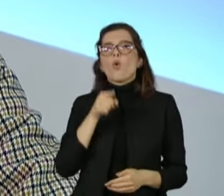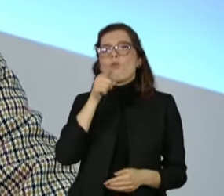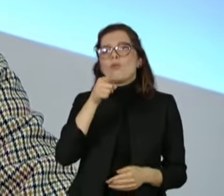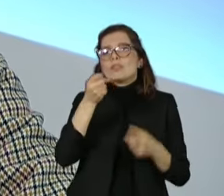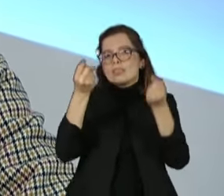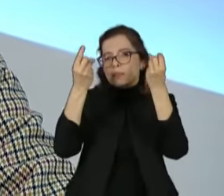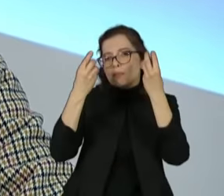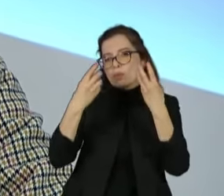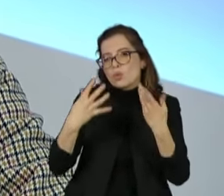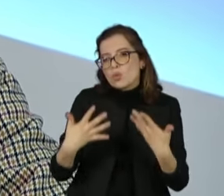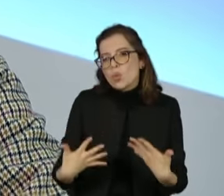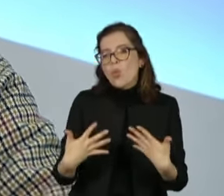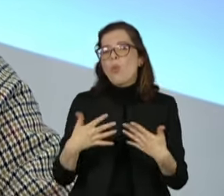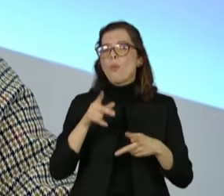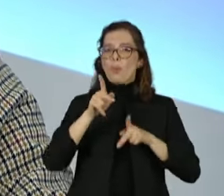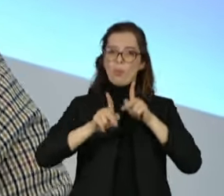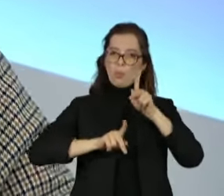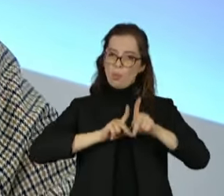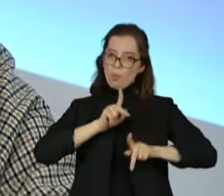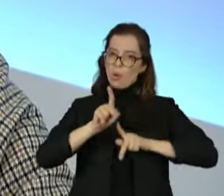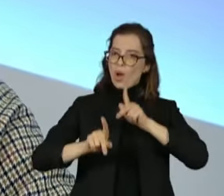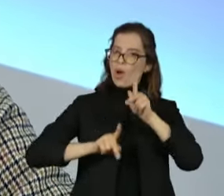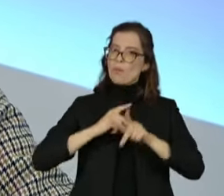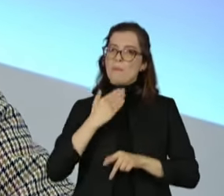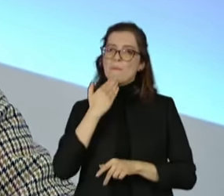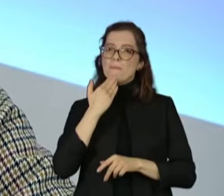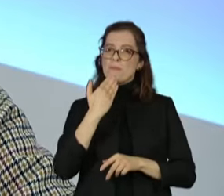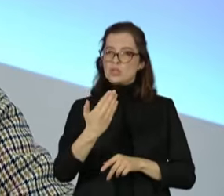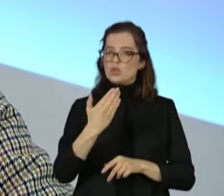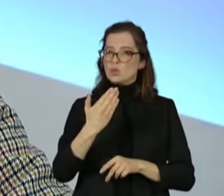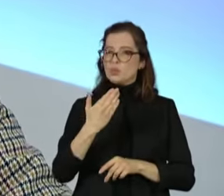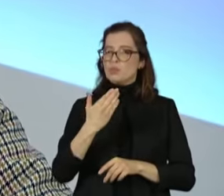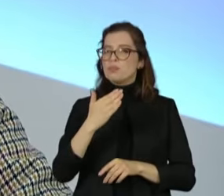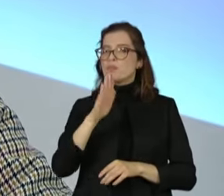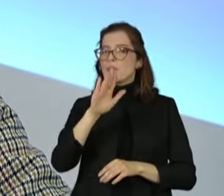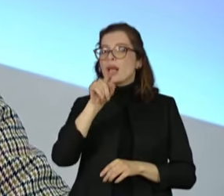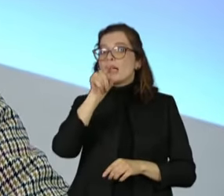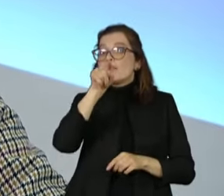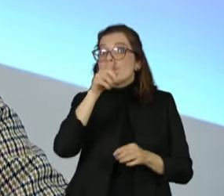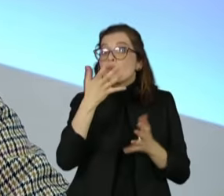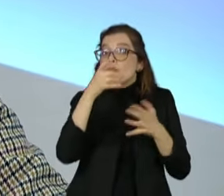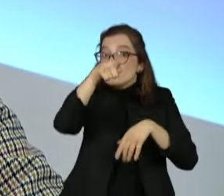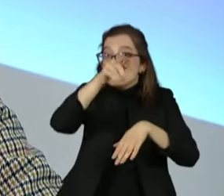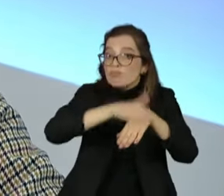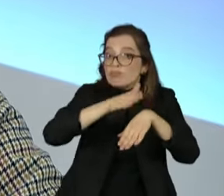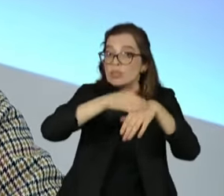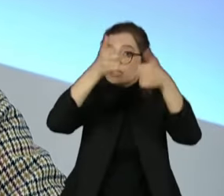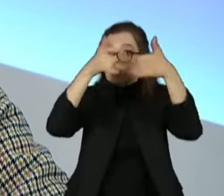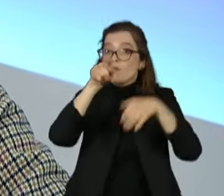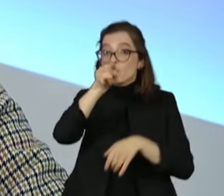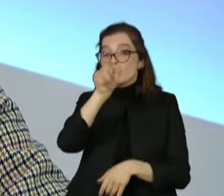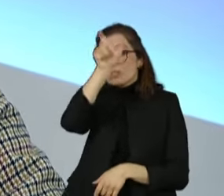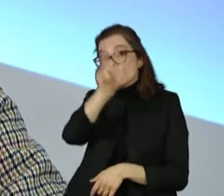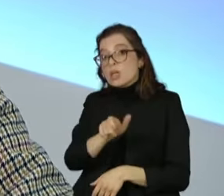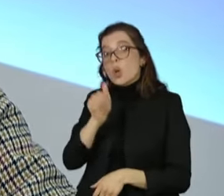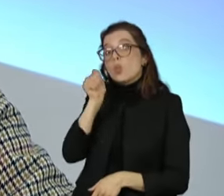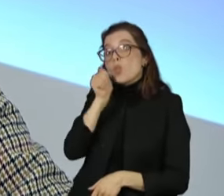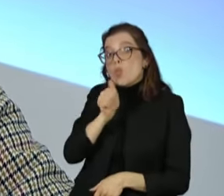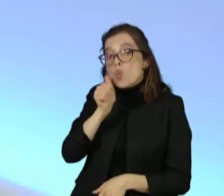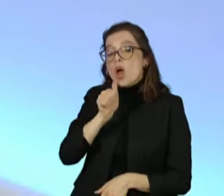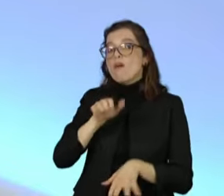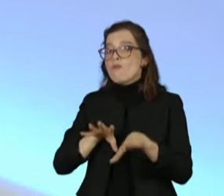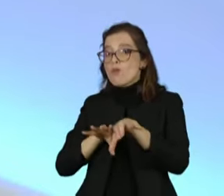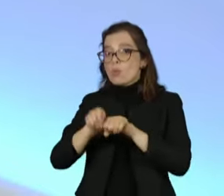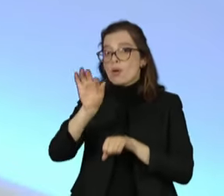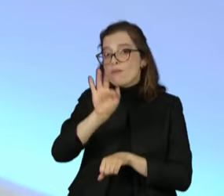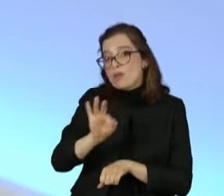entrevistas, já falou a respeito da sua posição na sociedade como uma mulher privilegiada, que teve acesso a faculdades, a idiomas,